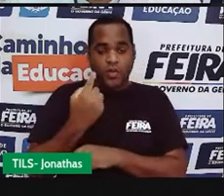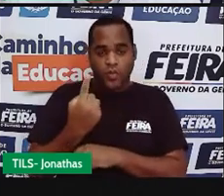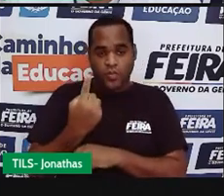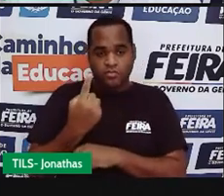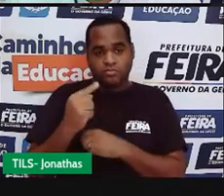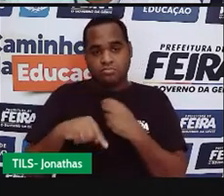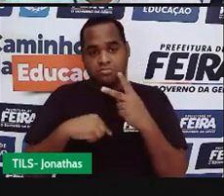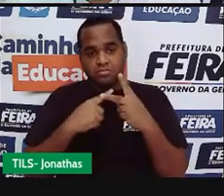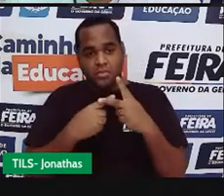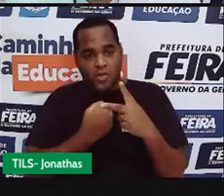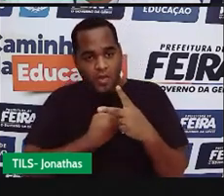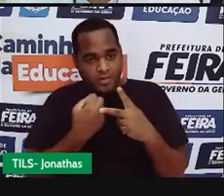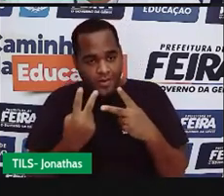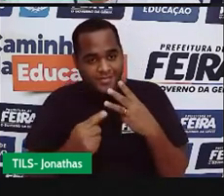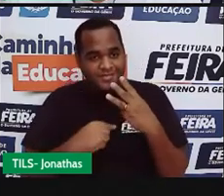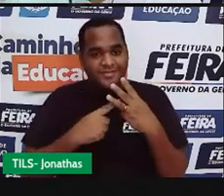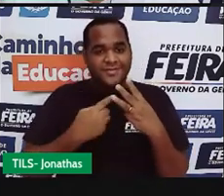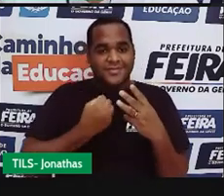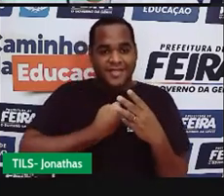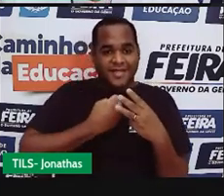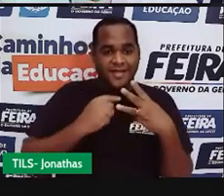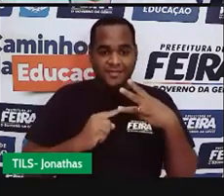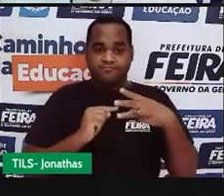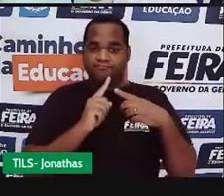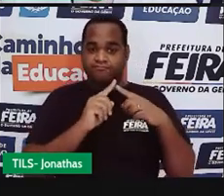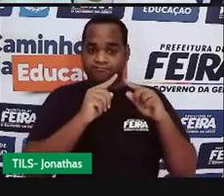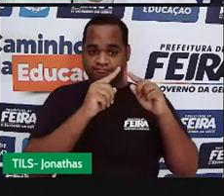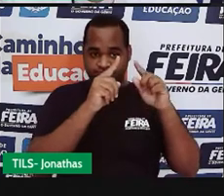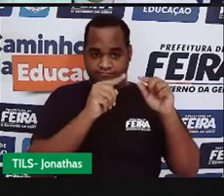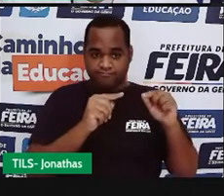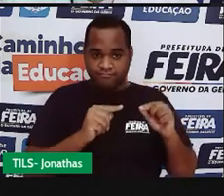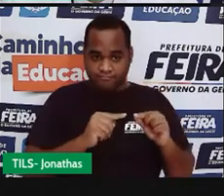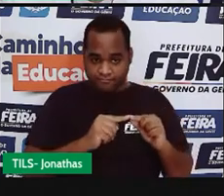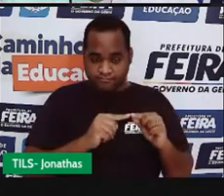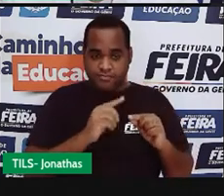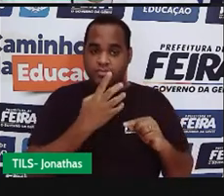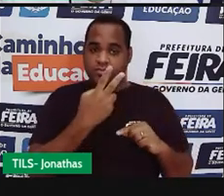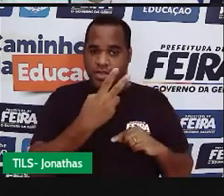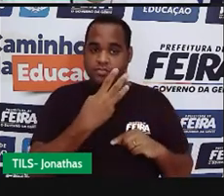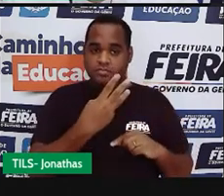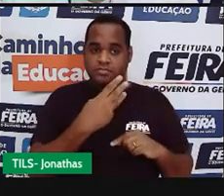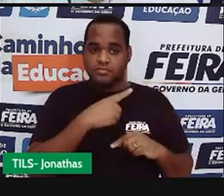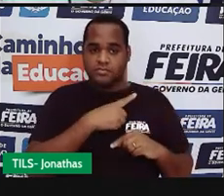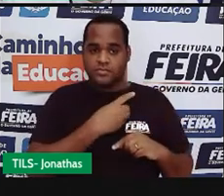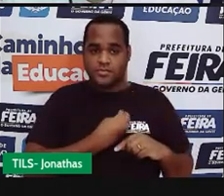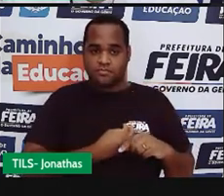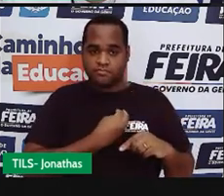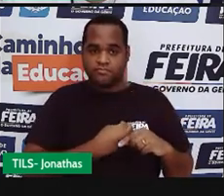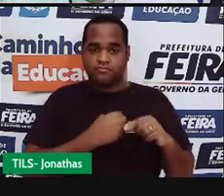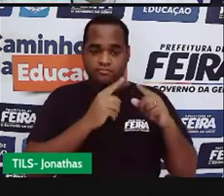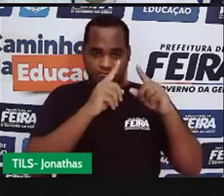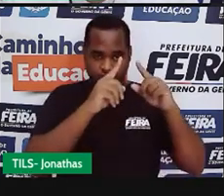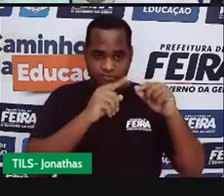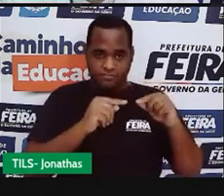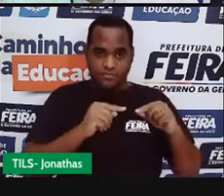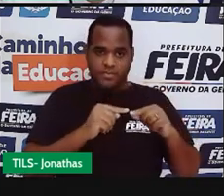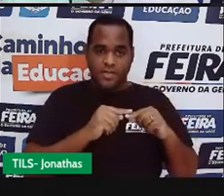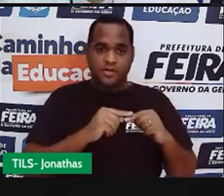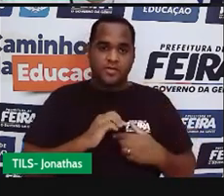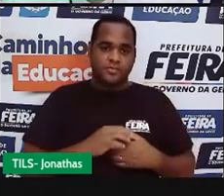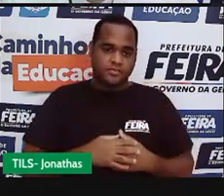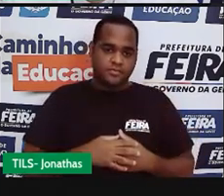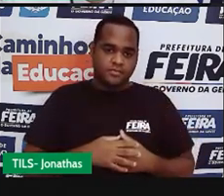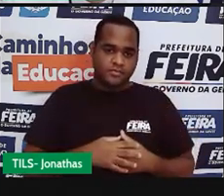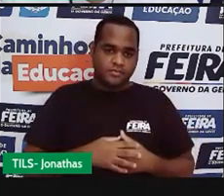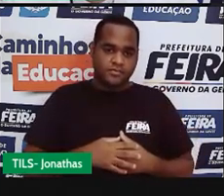dois, três. Esse lado vai medir três, tá? Três quadradinhos, esse lado vai medir três. Esse